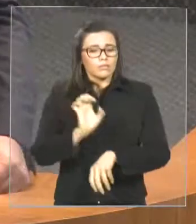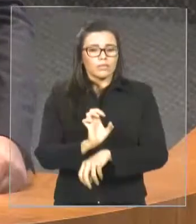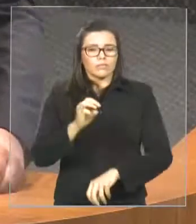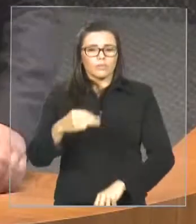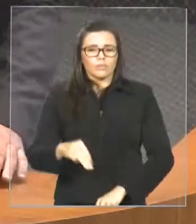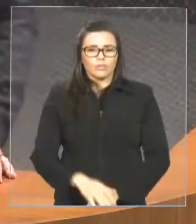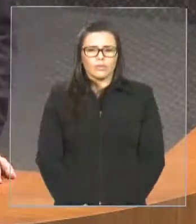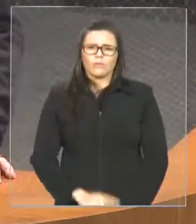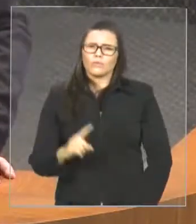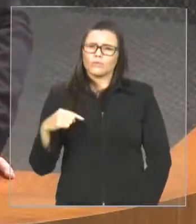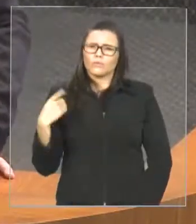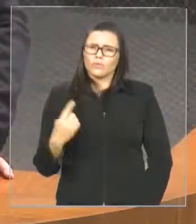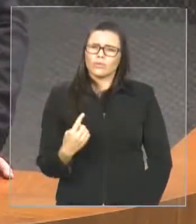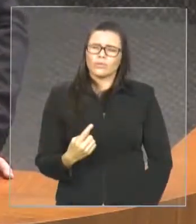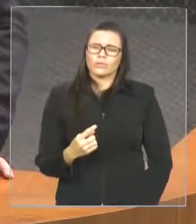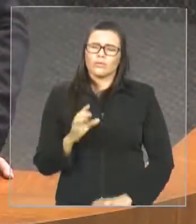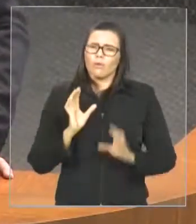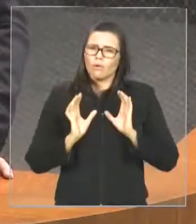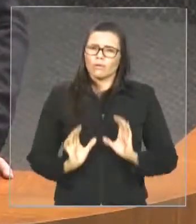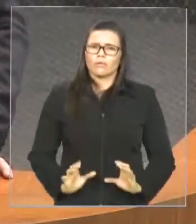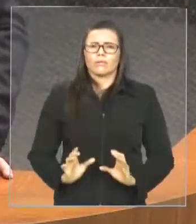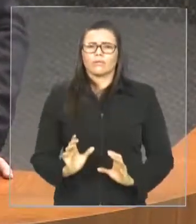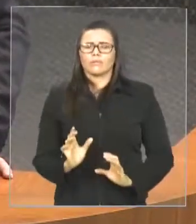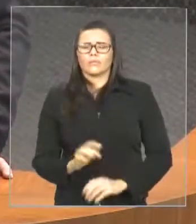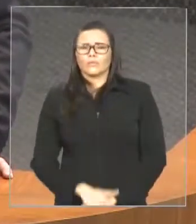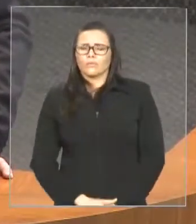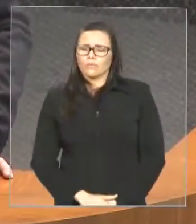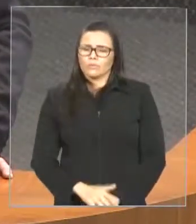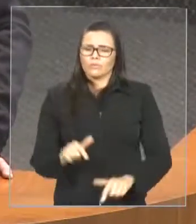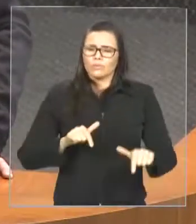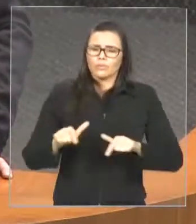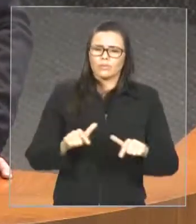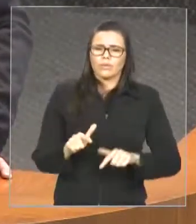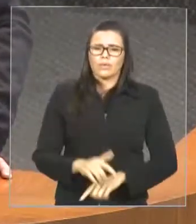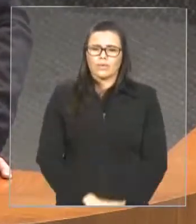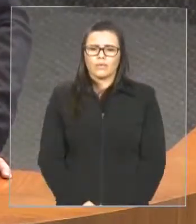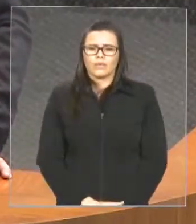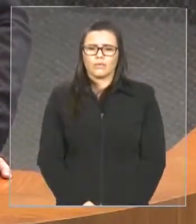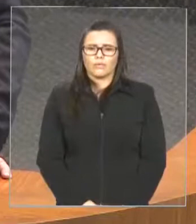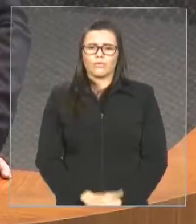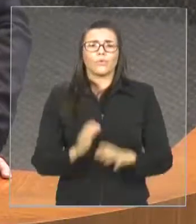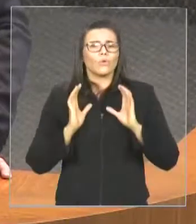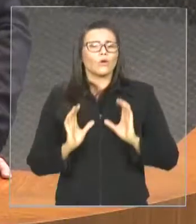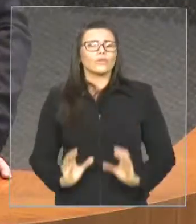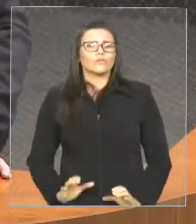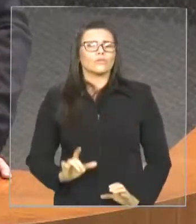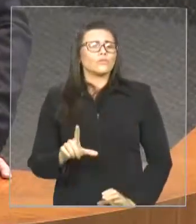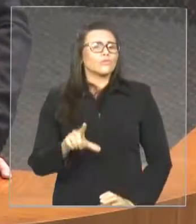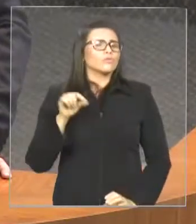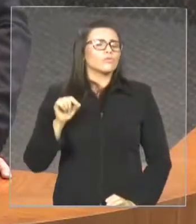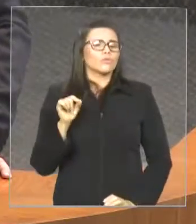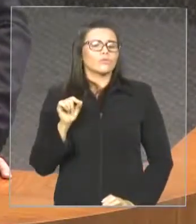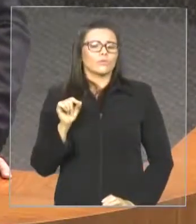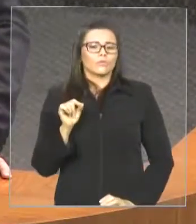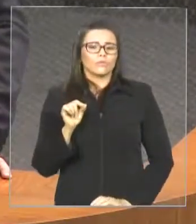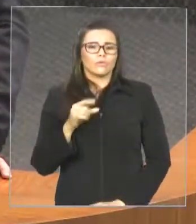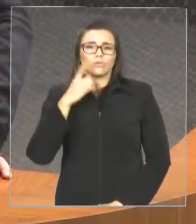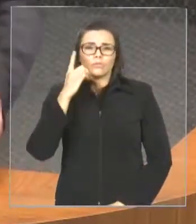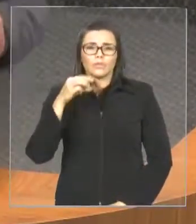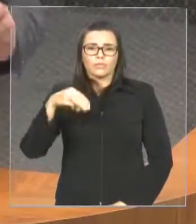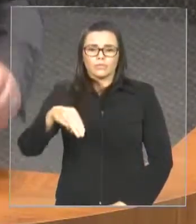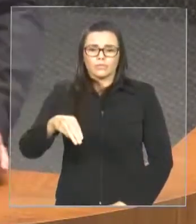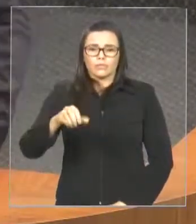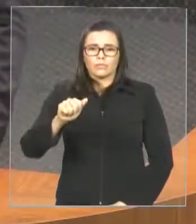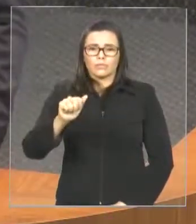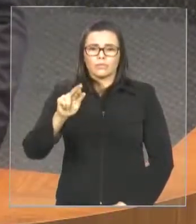coordenar os trabalhos dessa frente ontem, aonde elegemos o coordenador, como coordenador definitivo, o deputado Marco Aurélio,